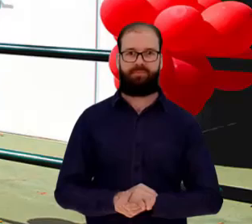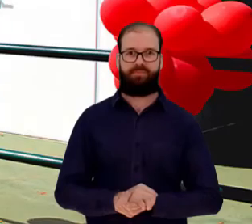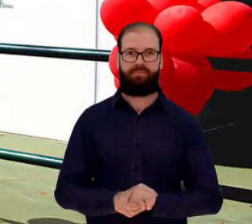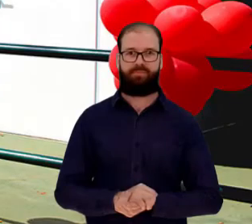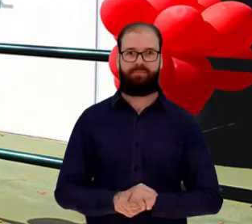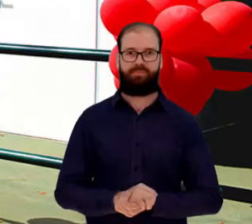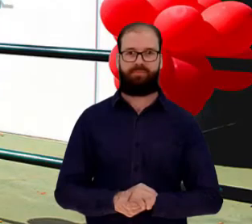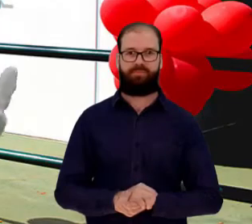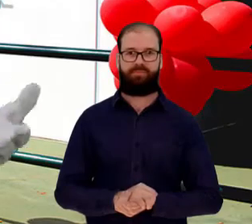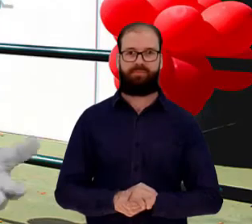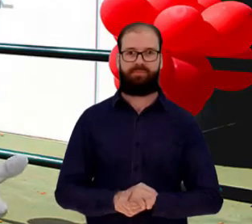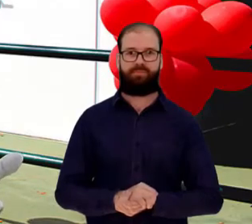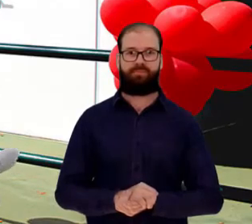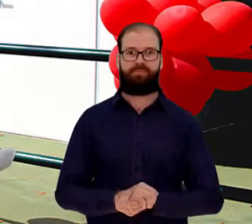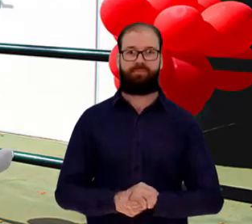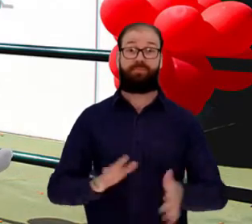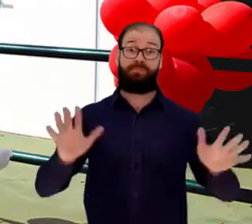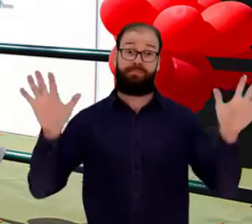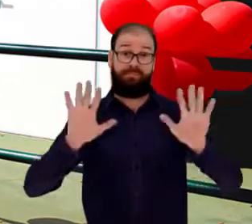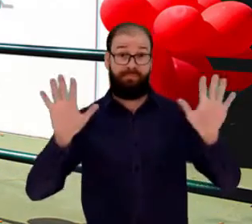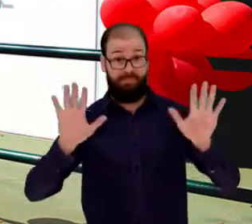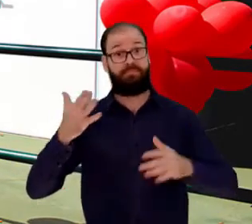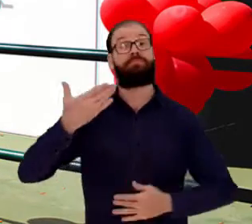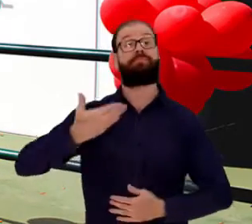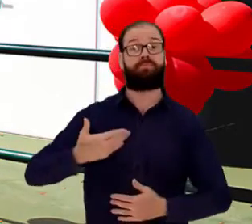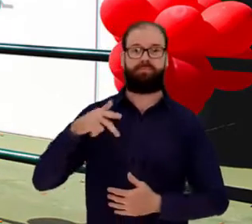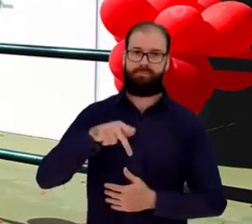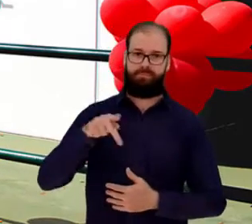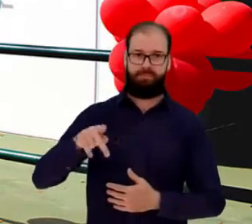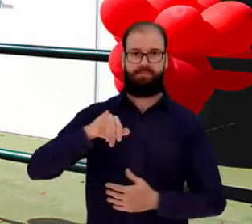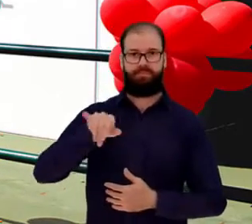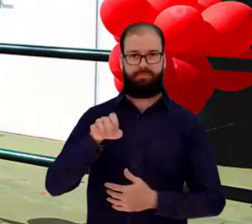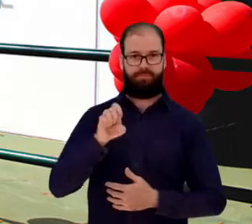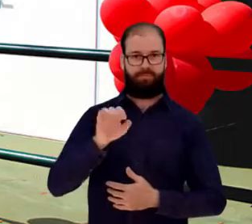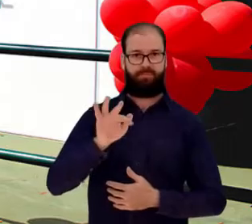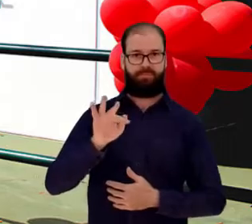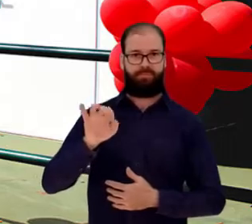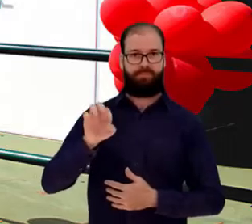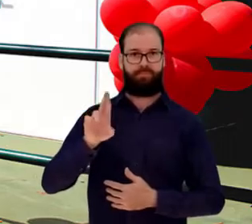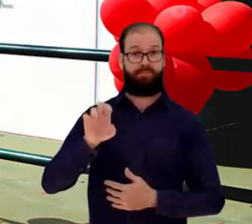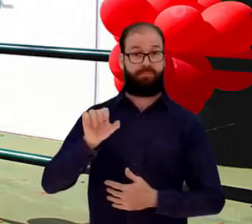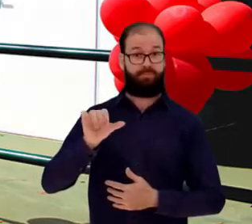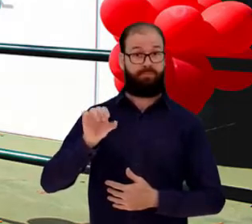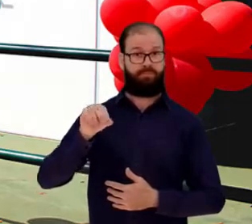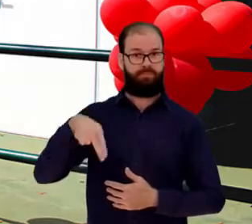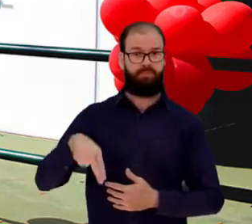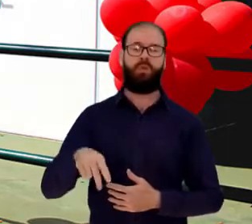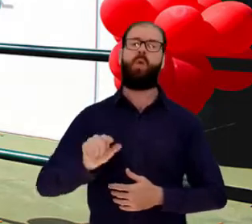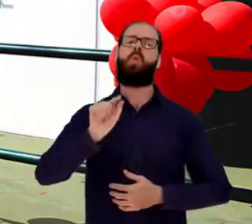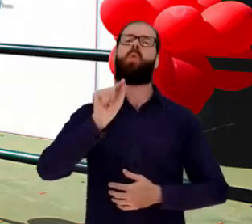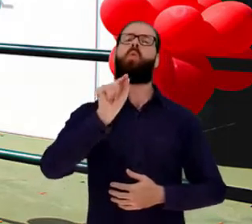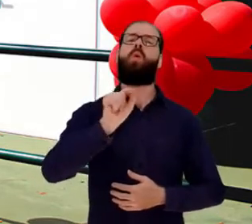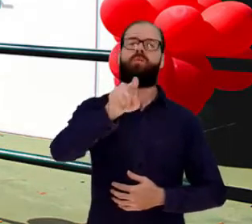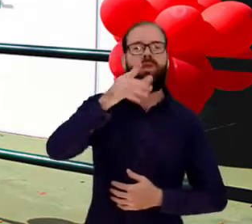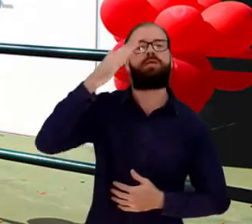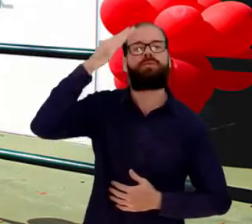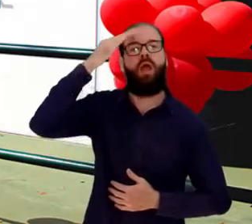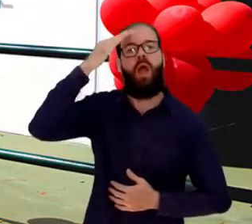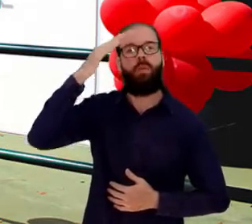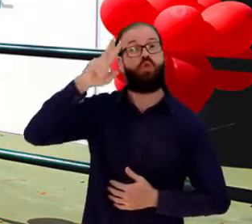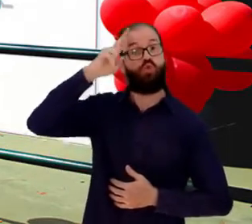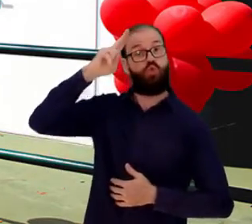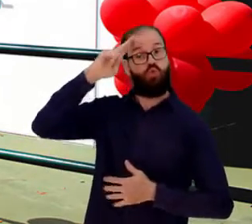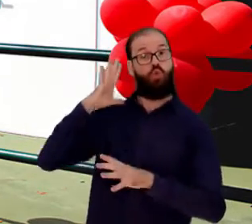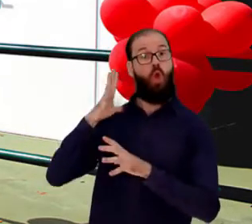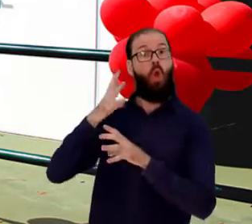Olá, sou o professor Jefferson. O que você sabe sobre a história da sua cidade? Todos nós